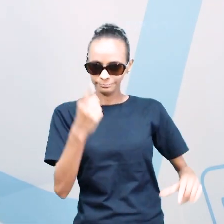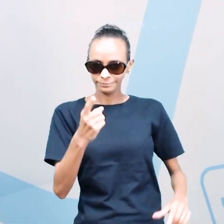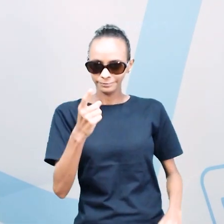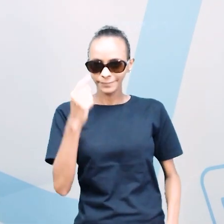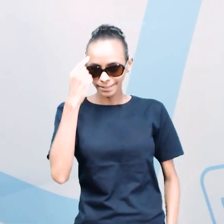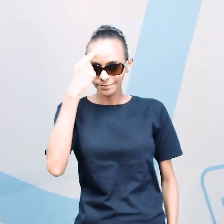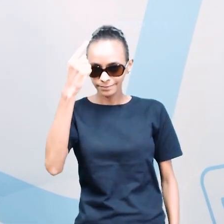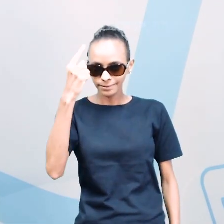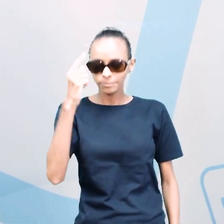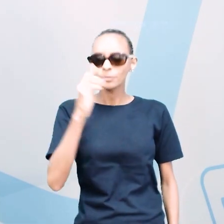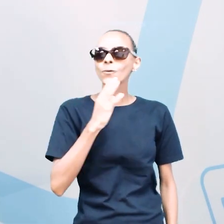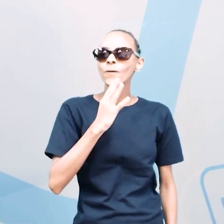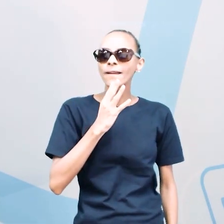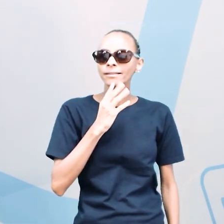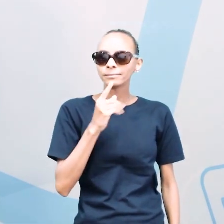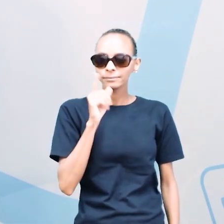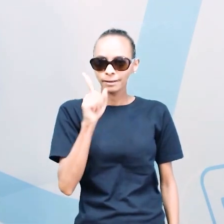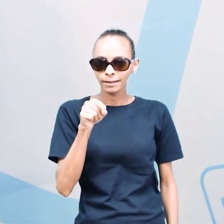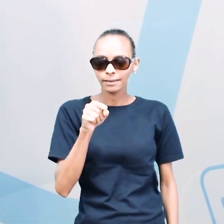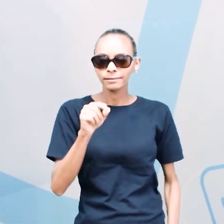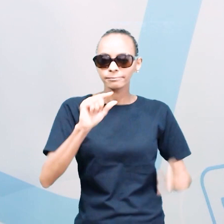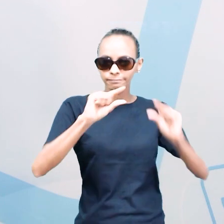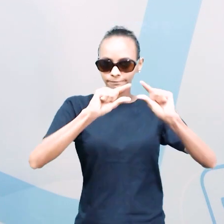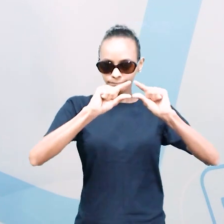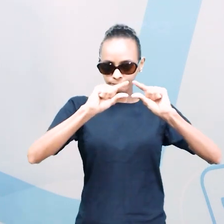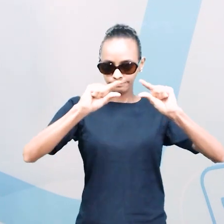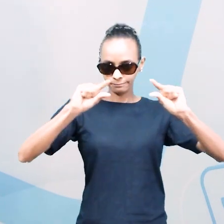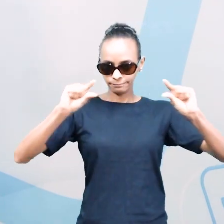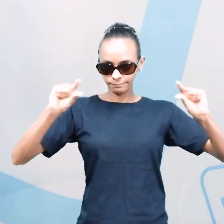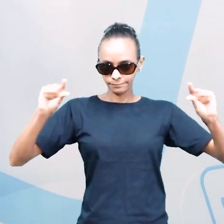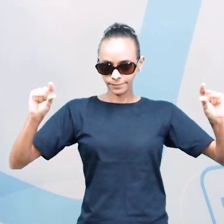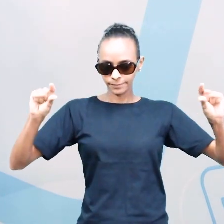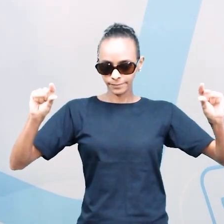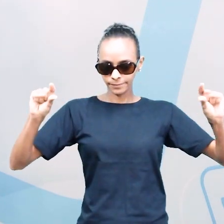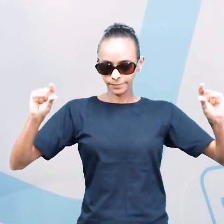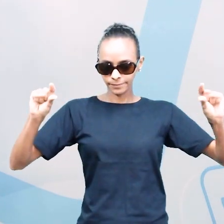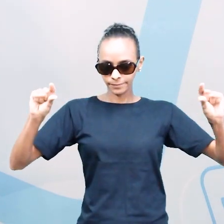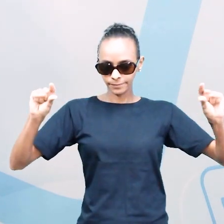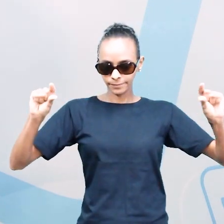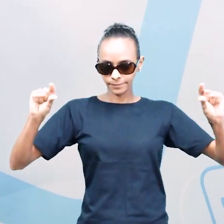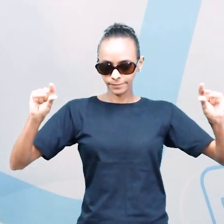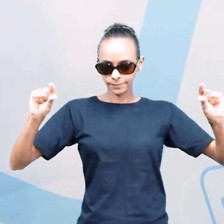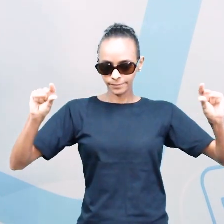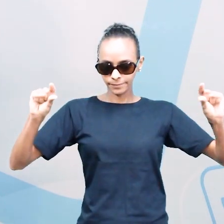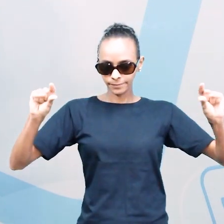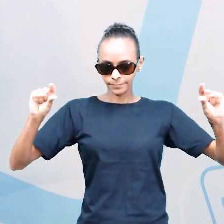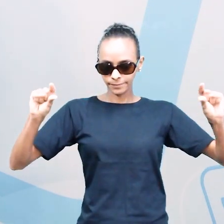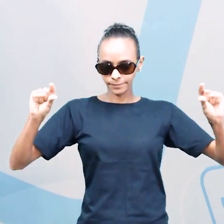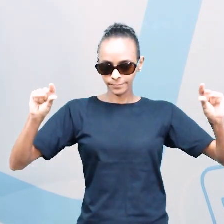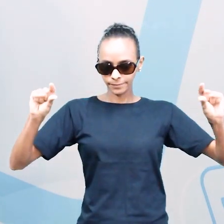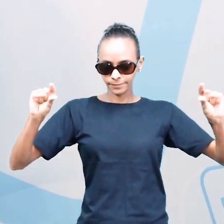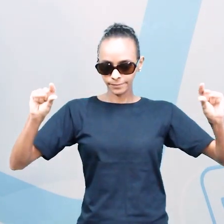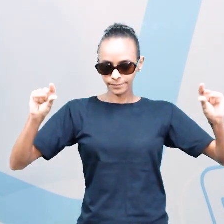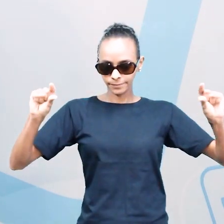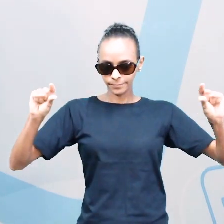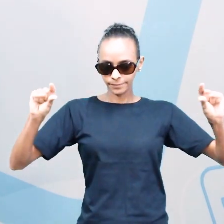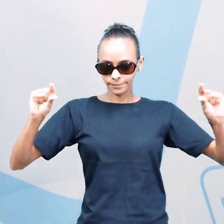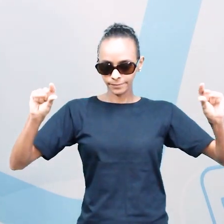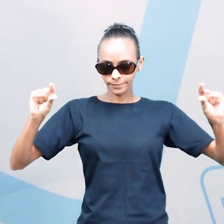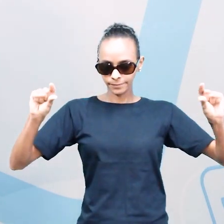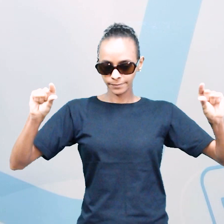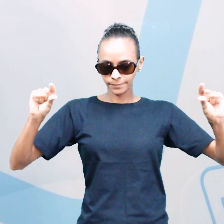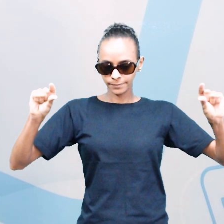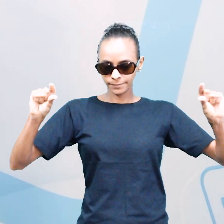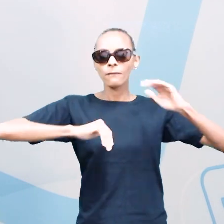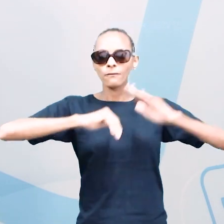vocês conhecem. What does she do? Relembrando, quando eu pergunto what does she